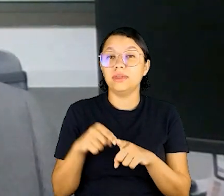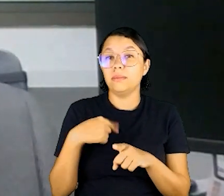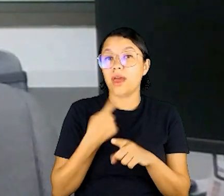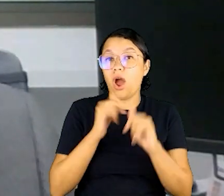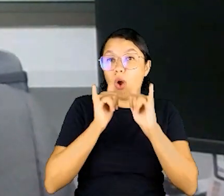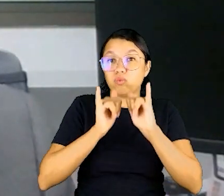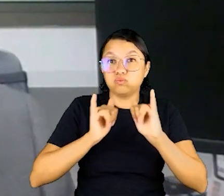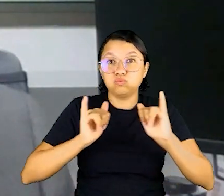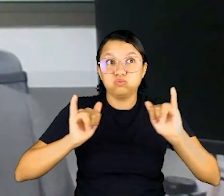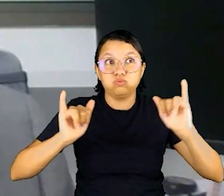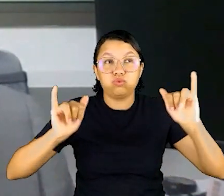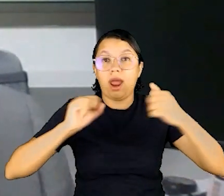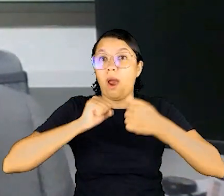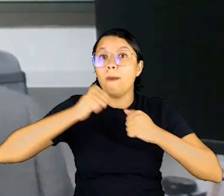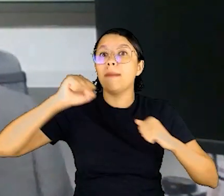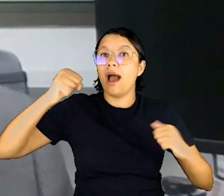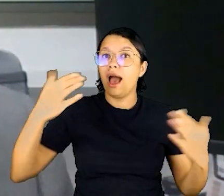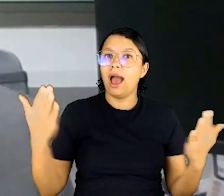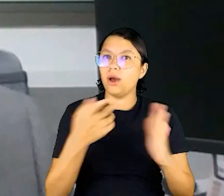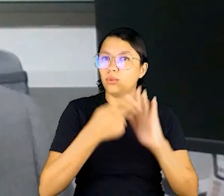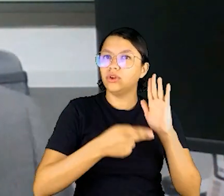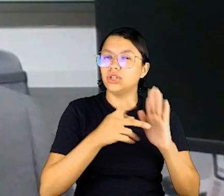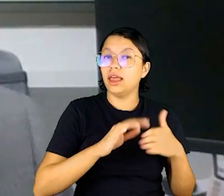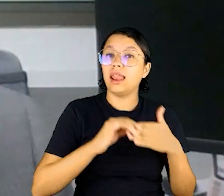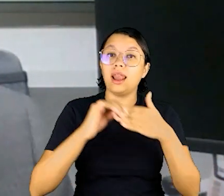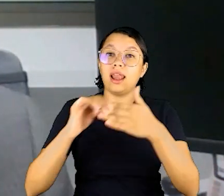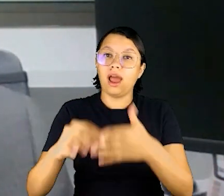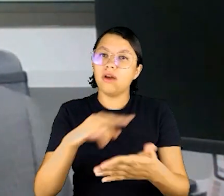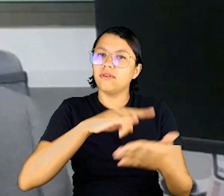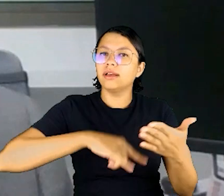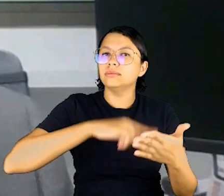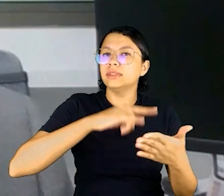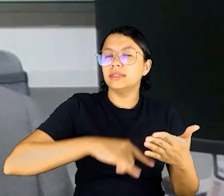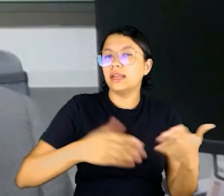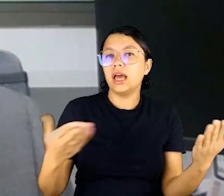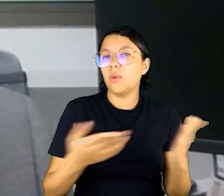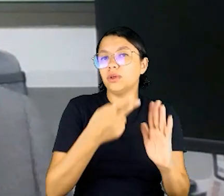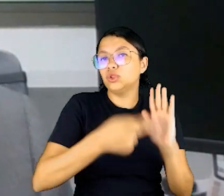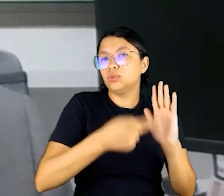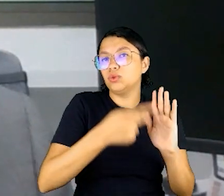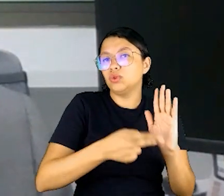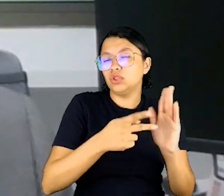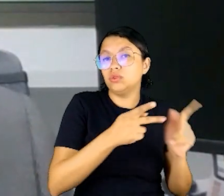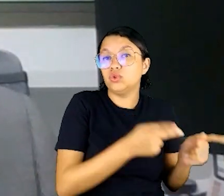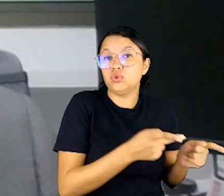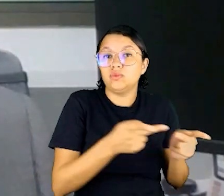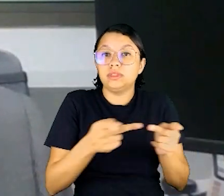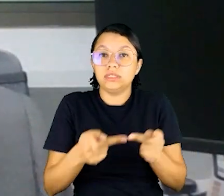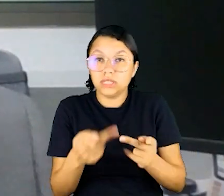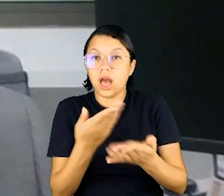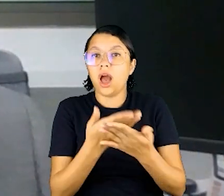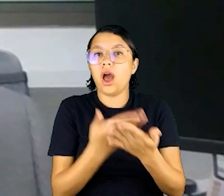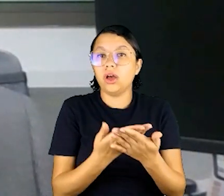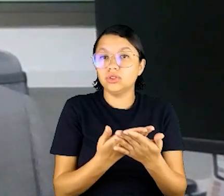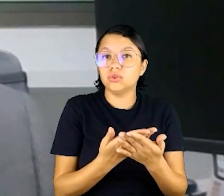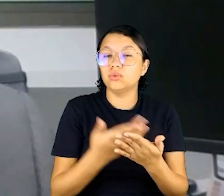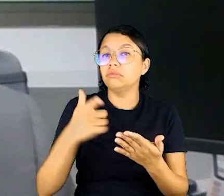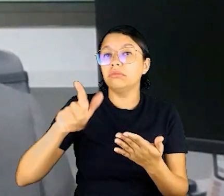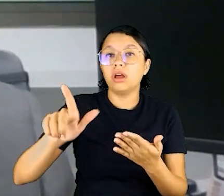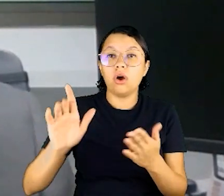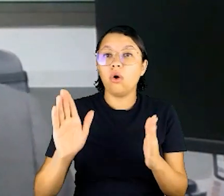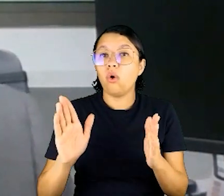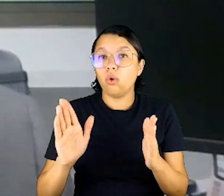inclusive para a gente poder expandir esse projeto, né, ou seja, de levar essa cartilha, esse projeto de visita às escolas